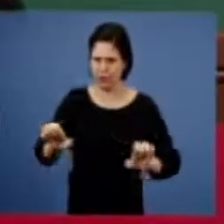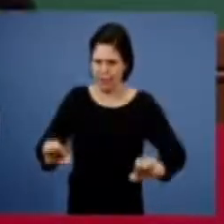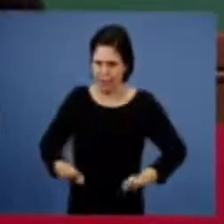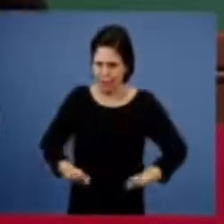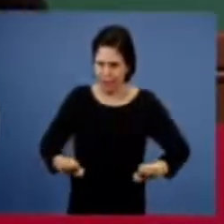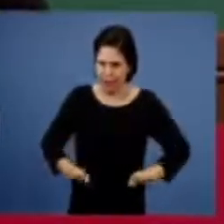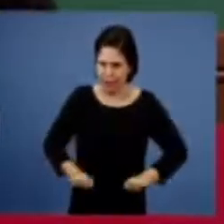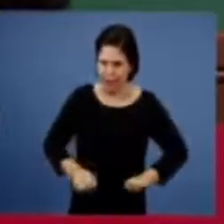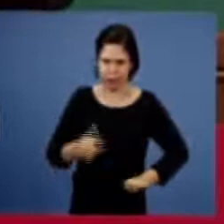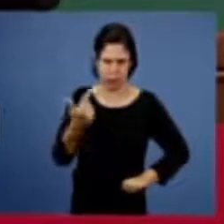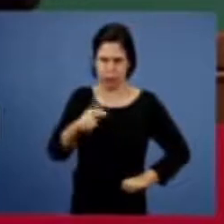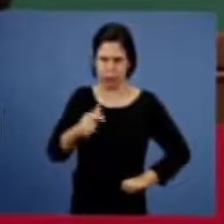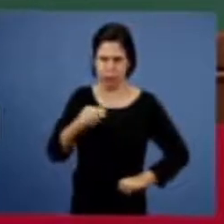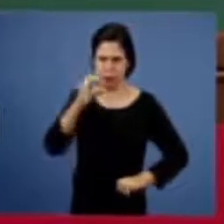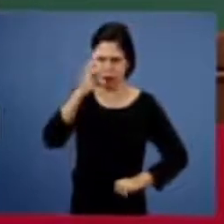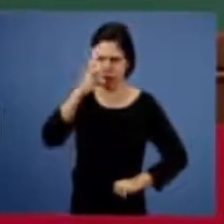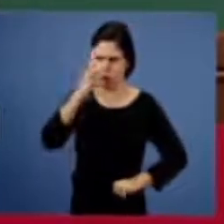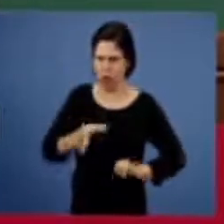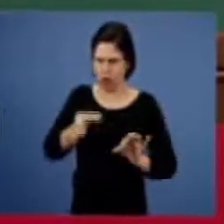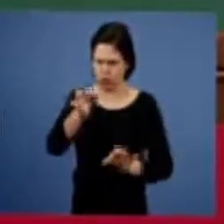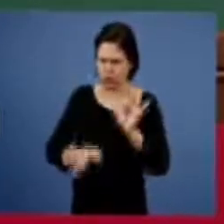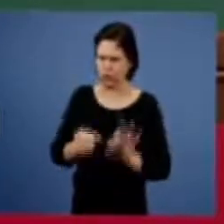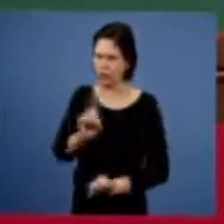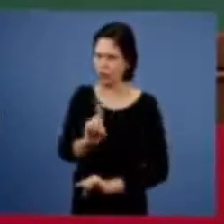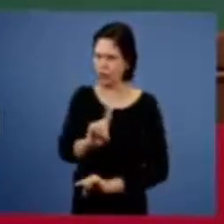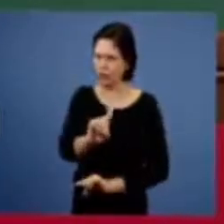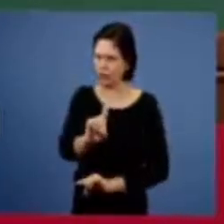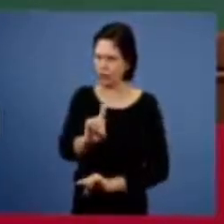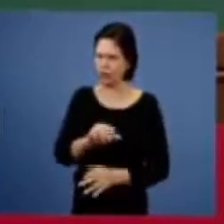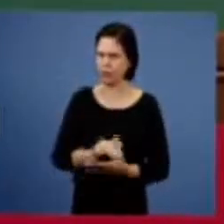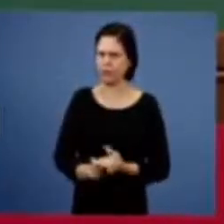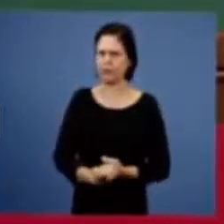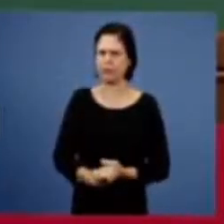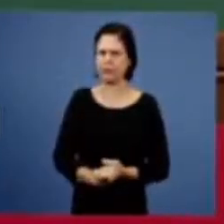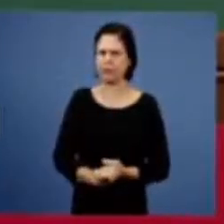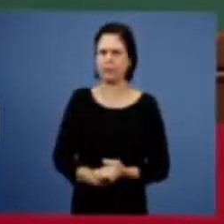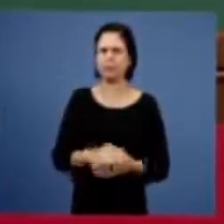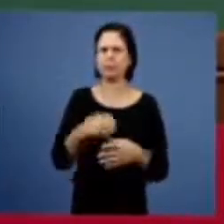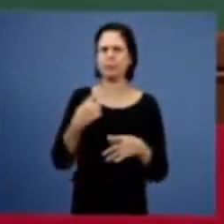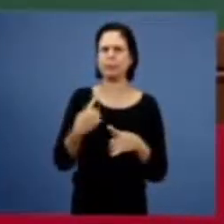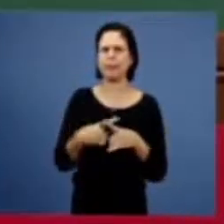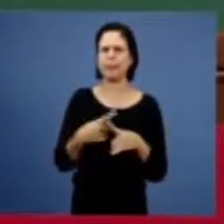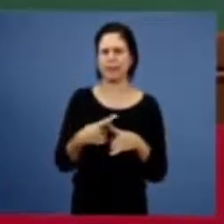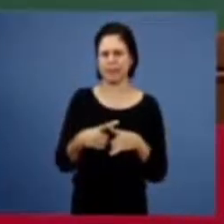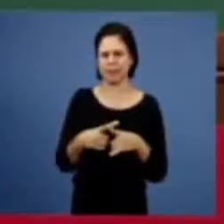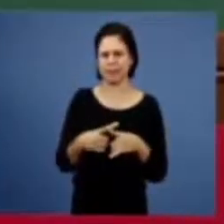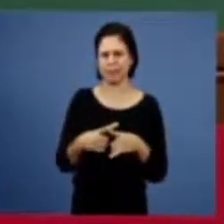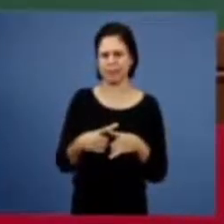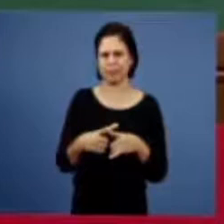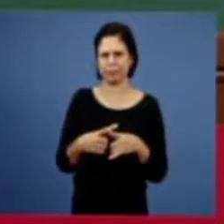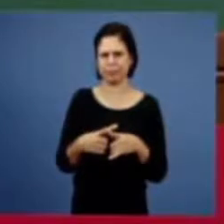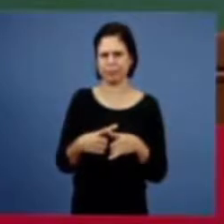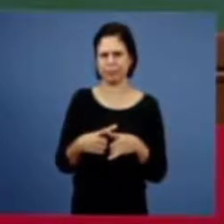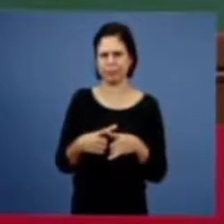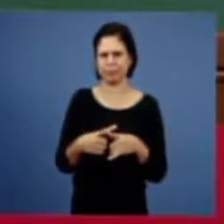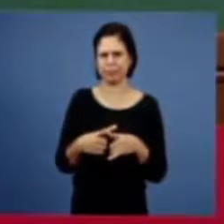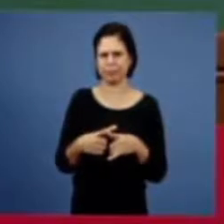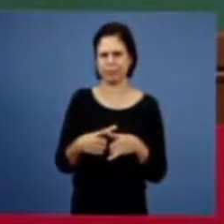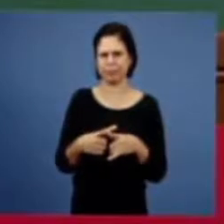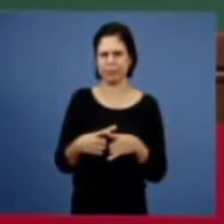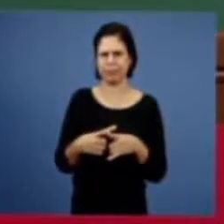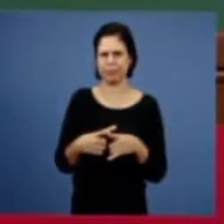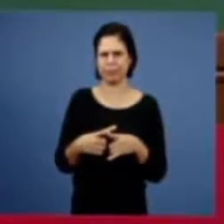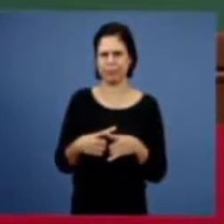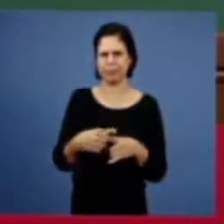Esmirna inclusive não há nenhum juízo contra